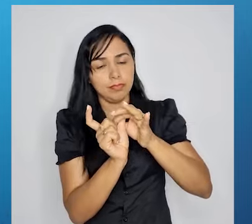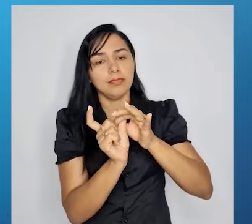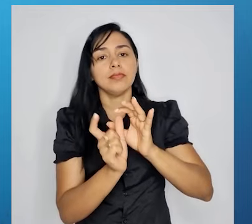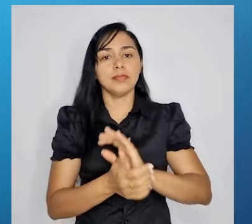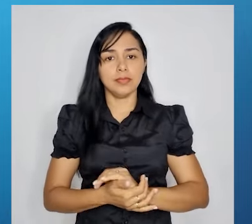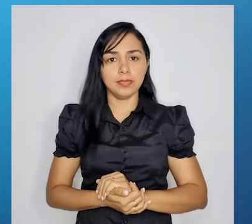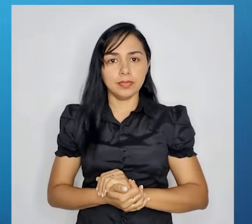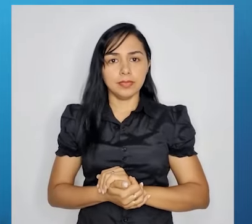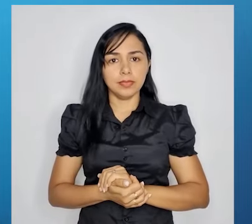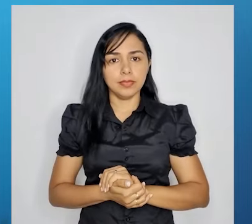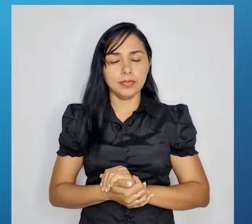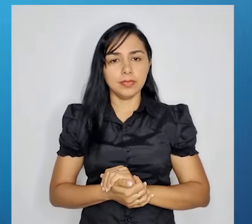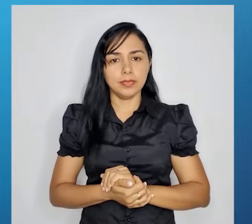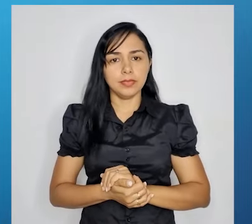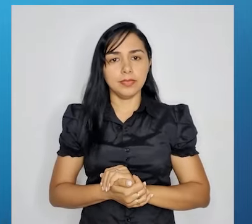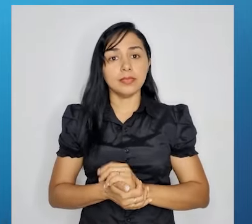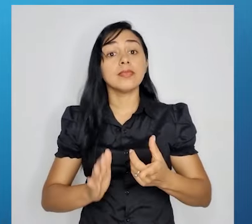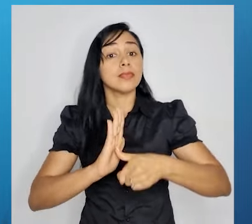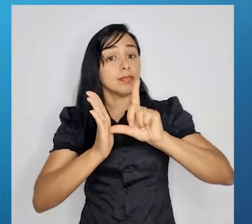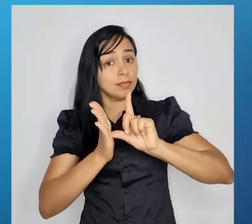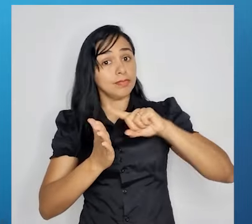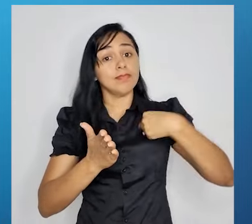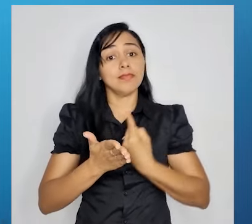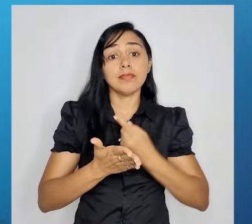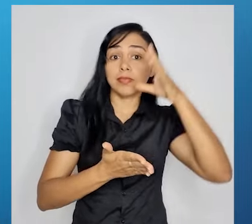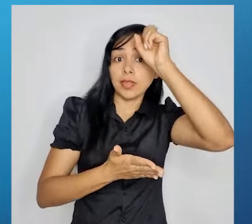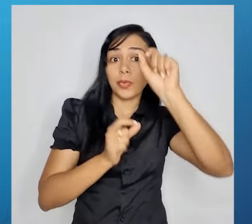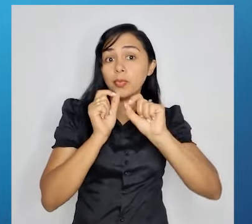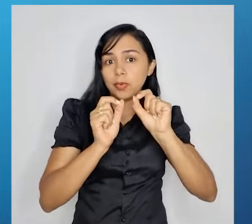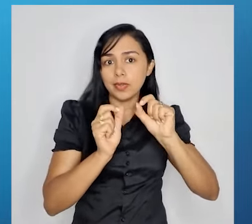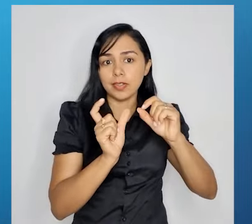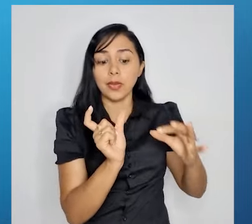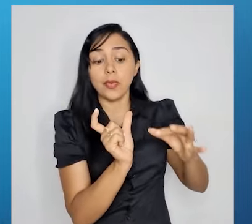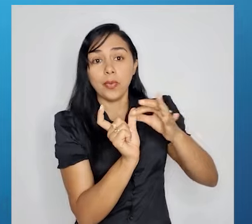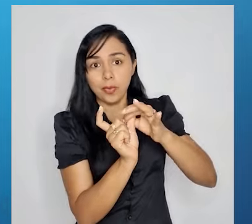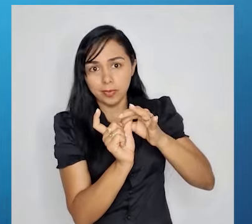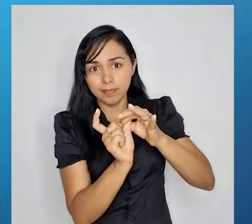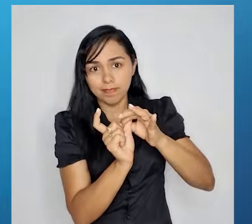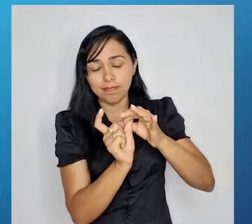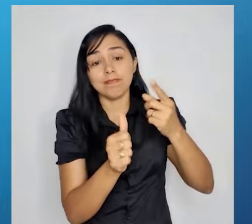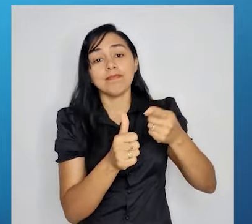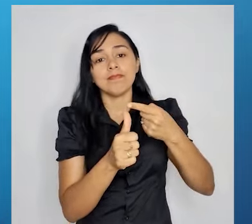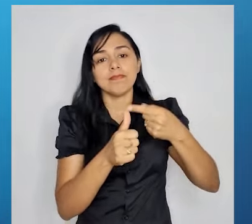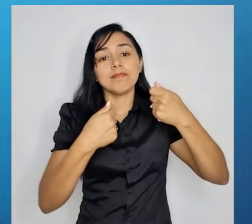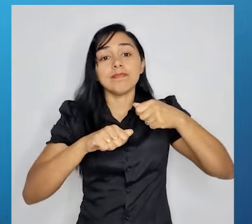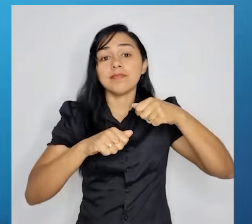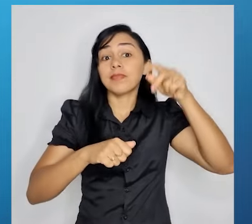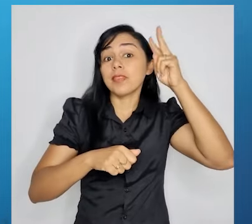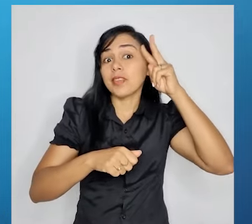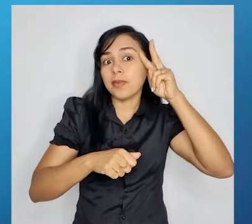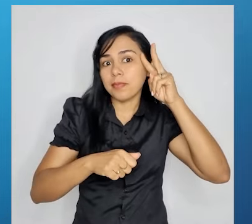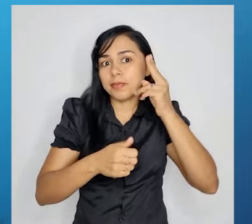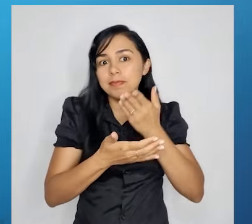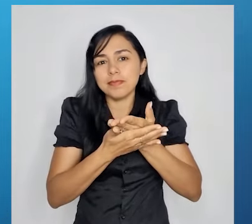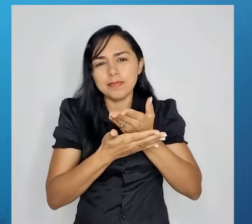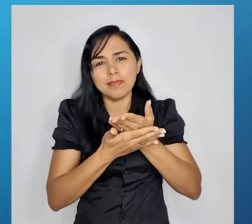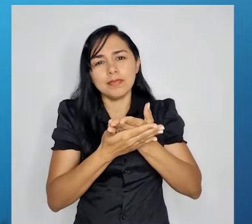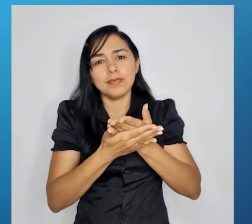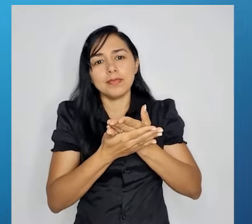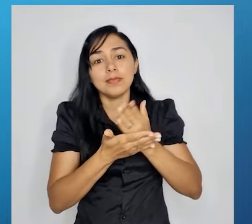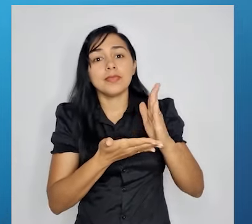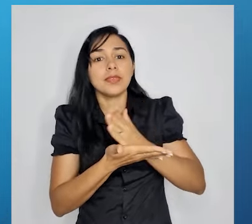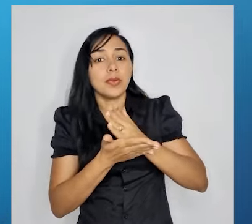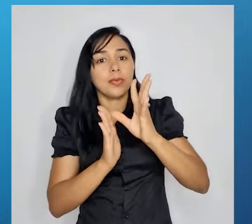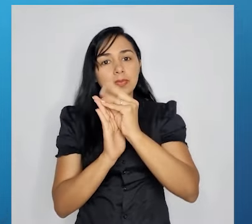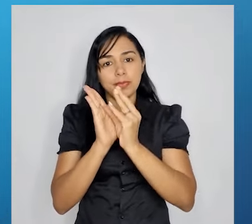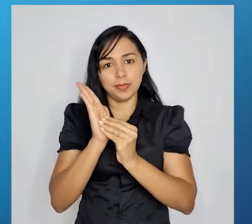conjunções. Antes da gente aprender o que é conjunção, nós precisamos revisar alguns conteúdos.